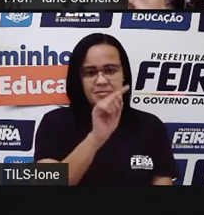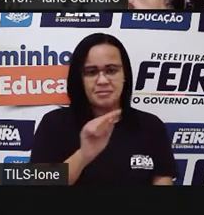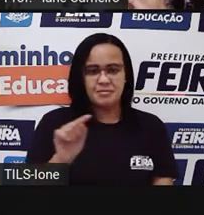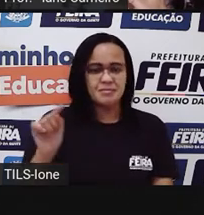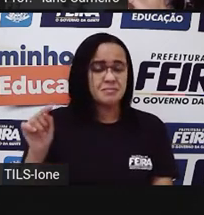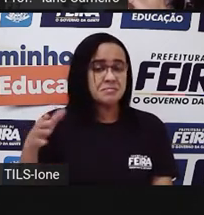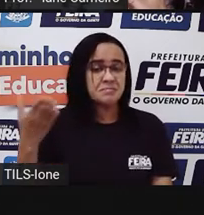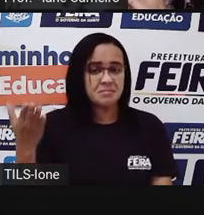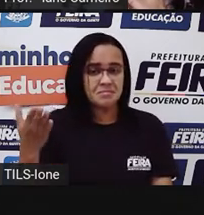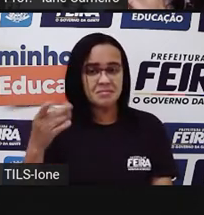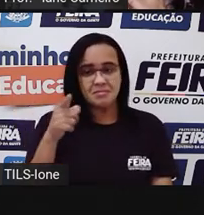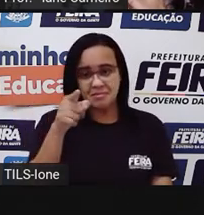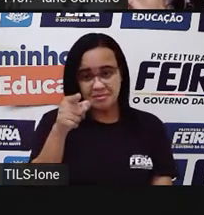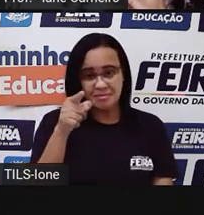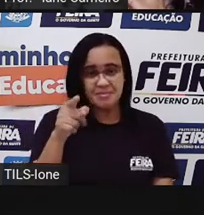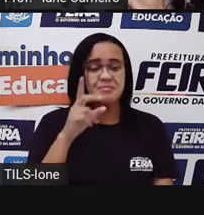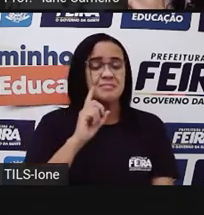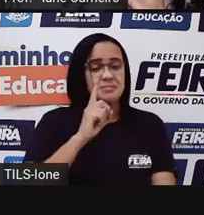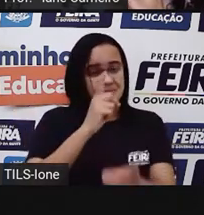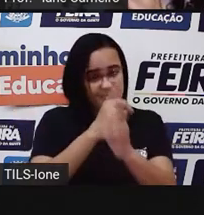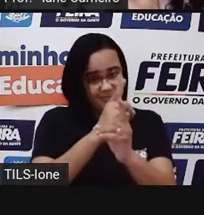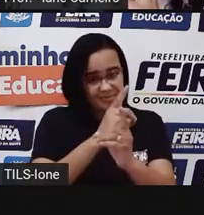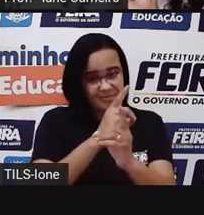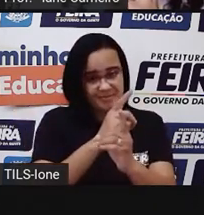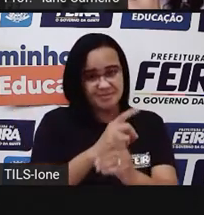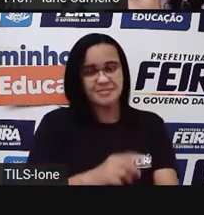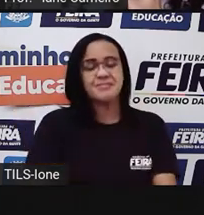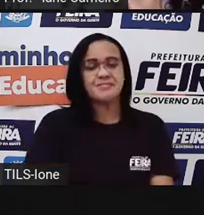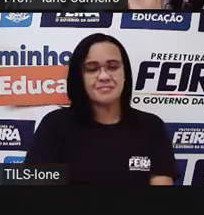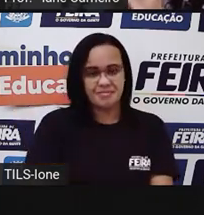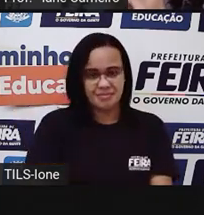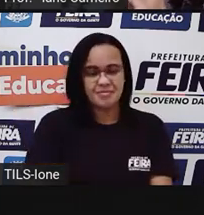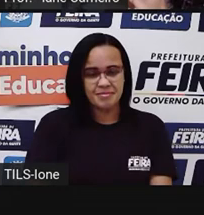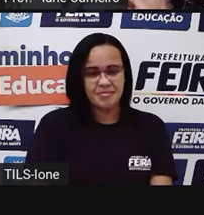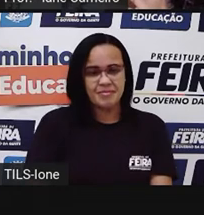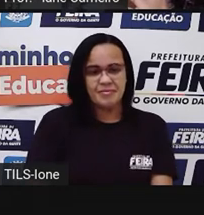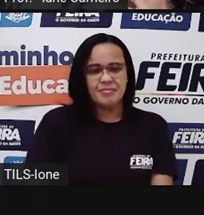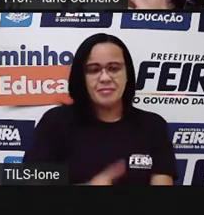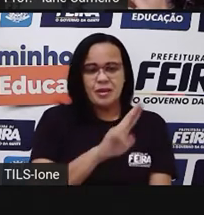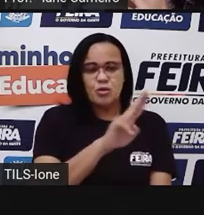Ó ele aqui. 5 reais. Vamos escrever o nome 5 reais?